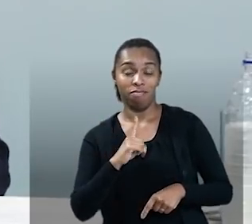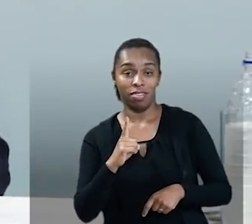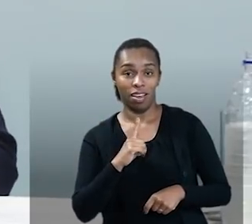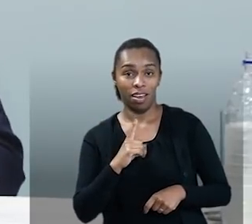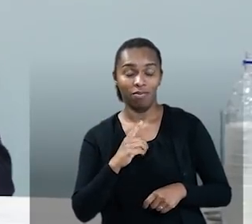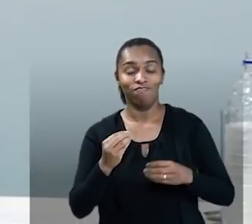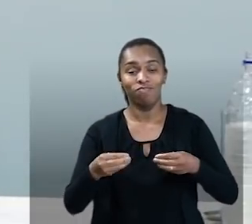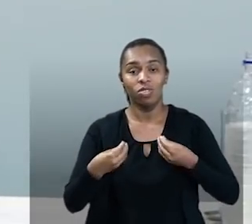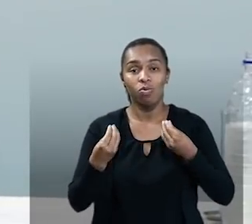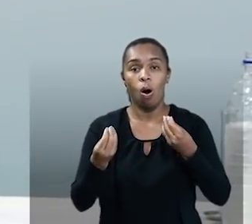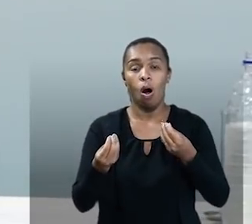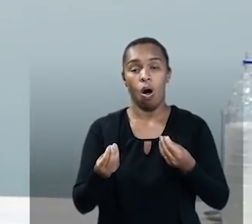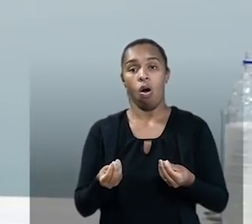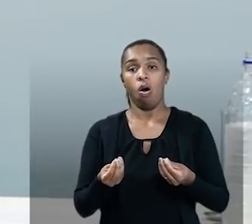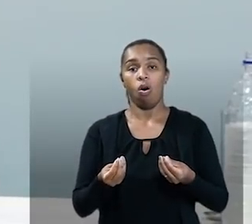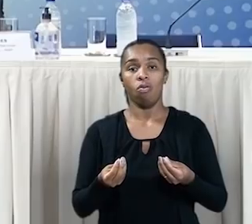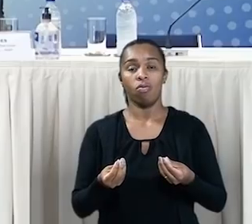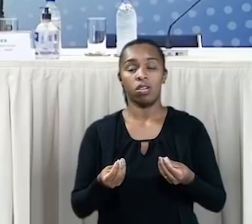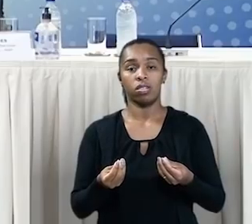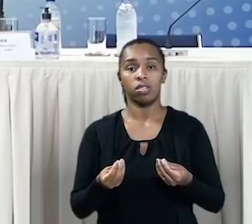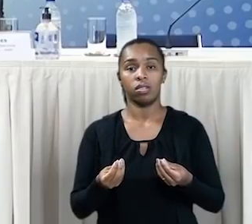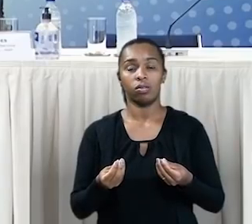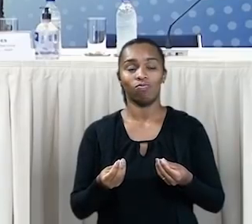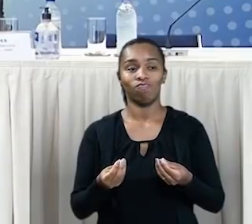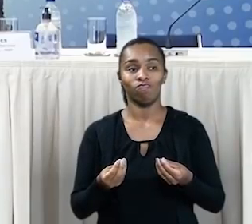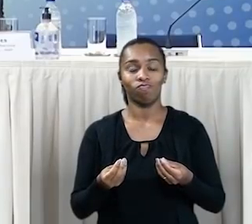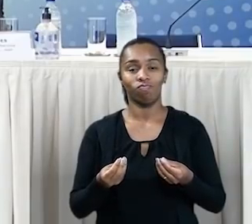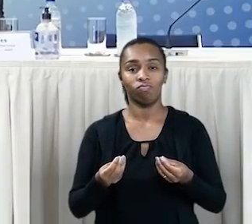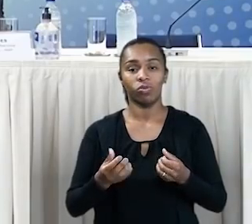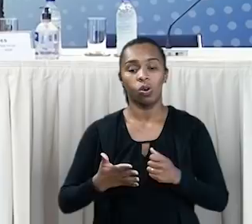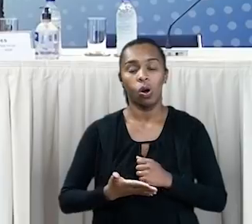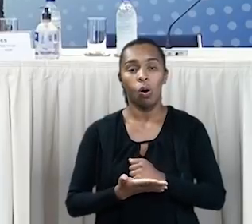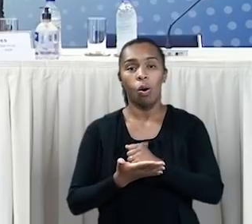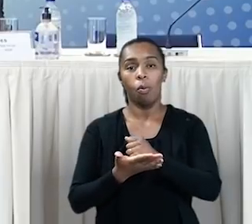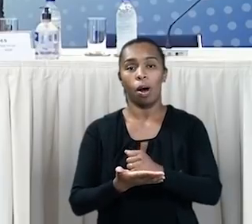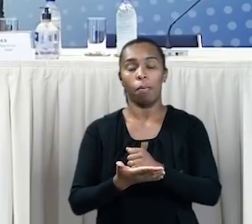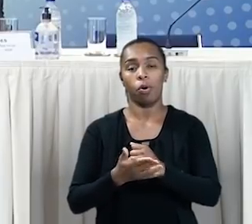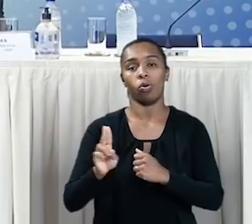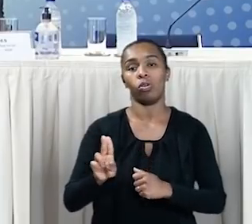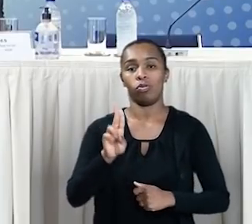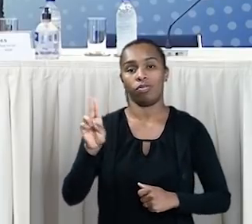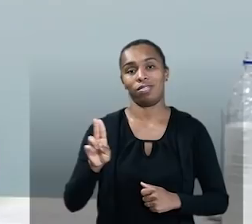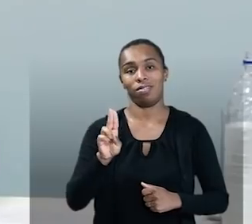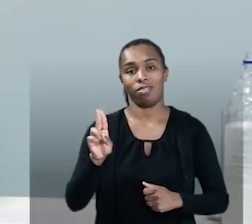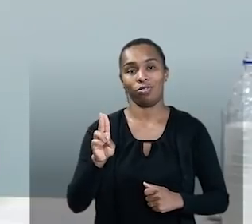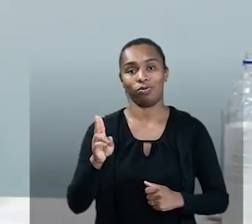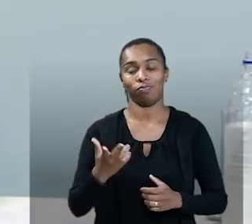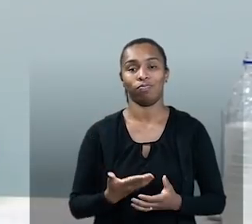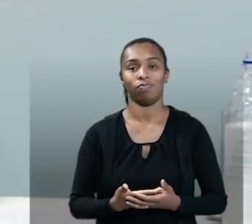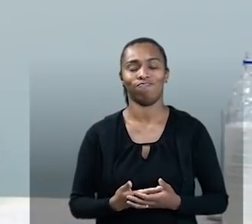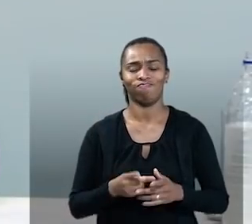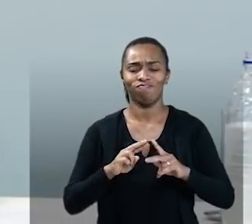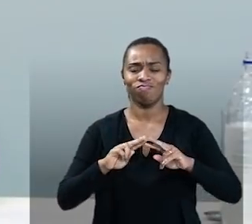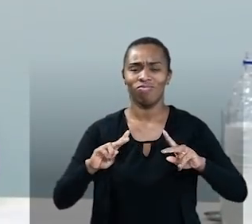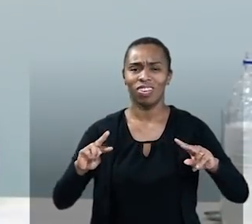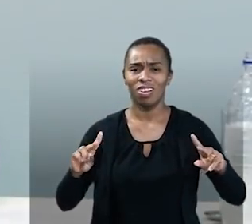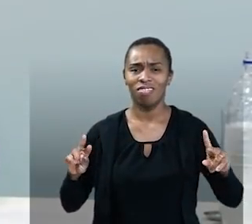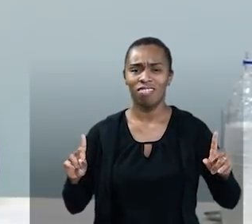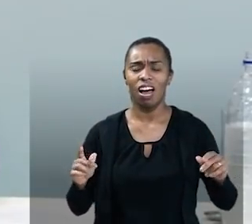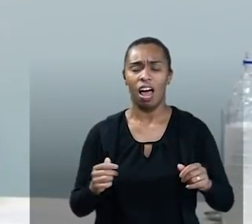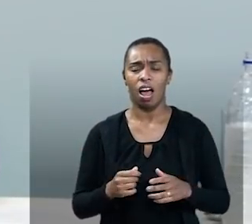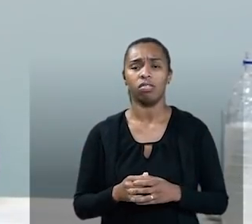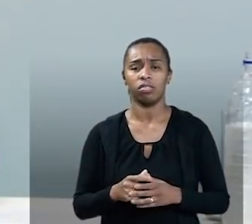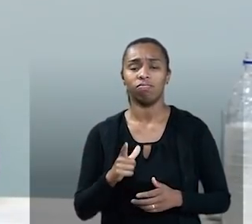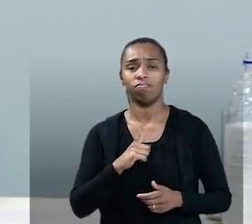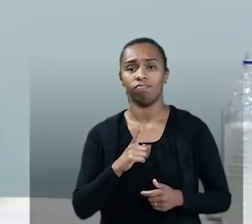nós oferecemos como mantenedor das universidades federais essa ferramenta. Vários benefícios nós podemos